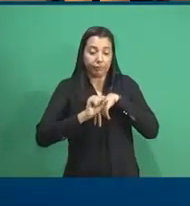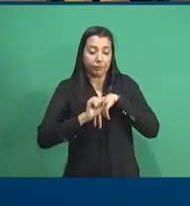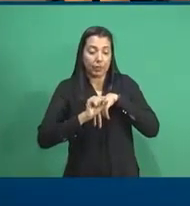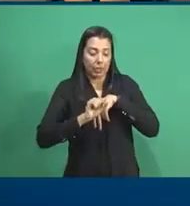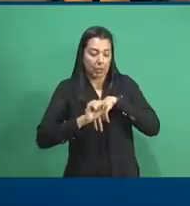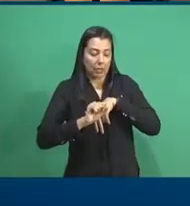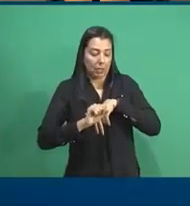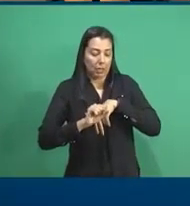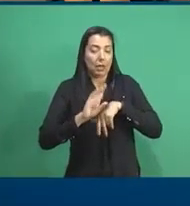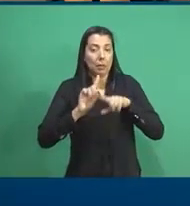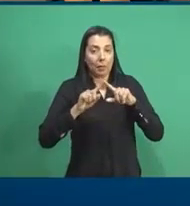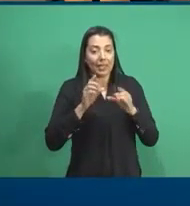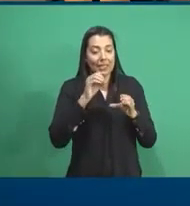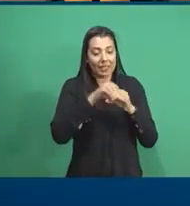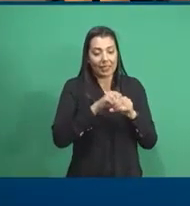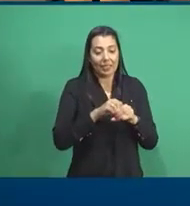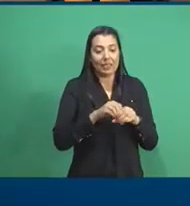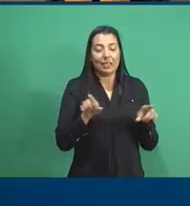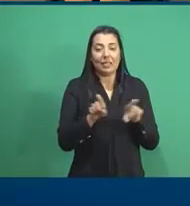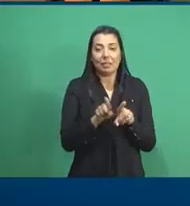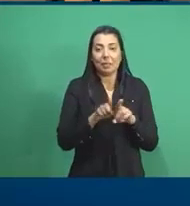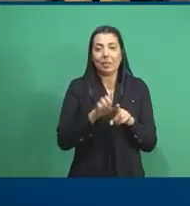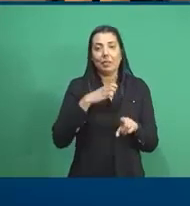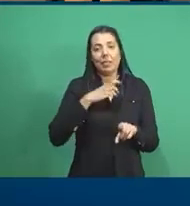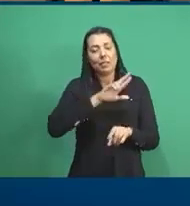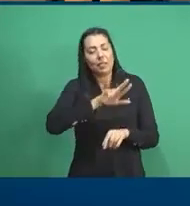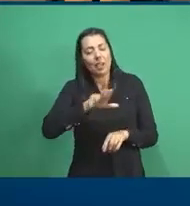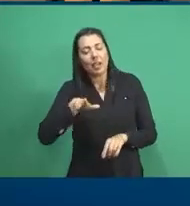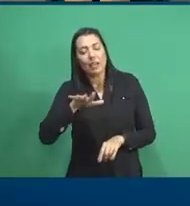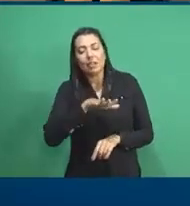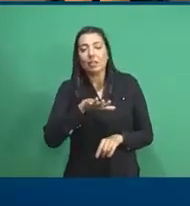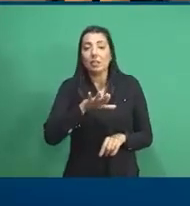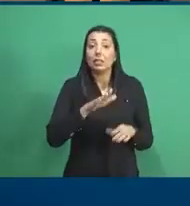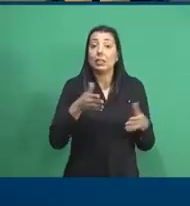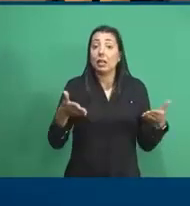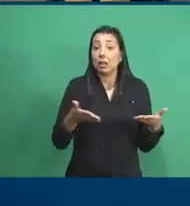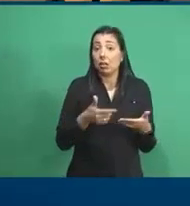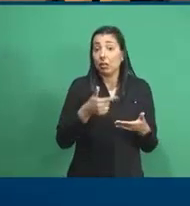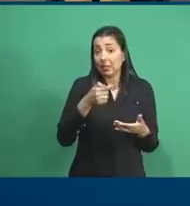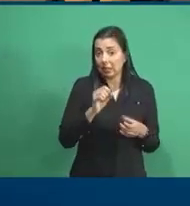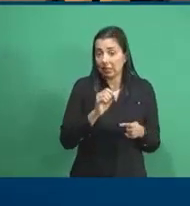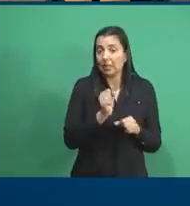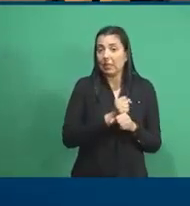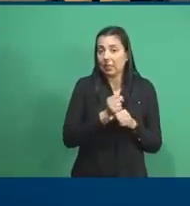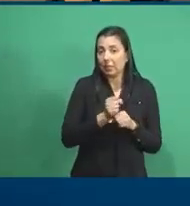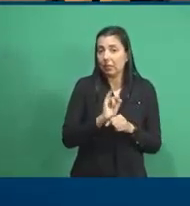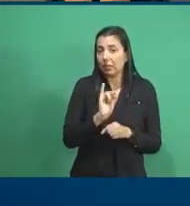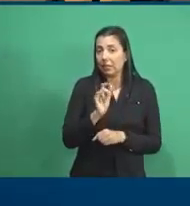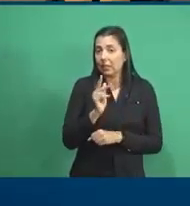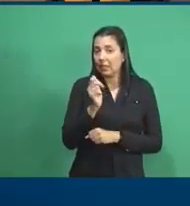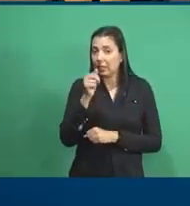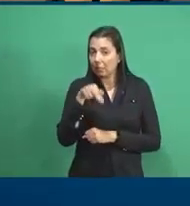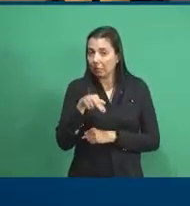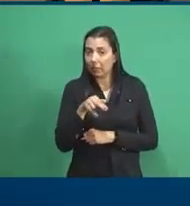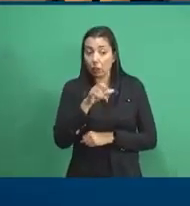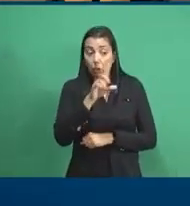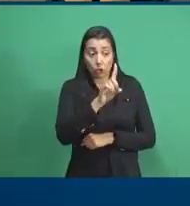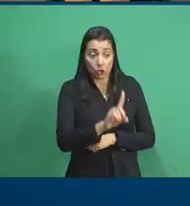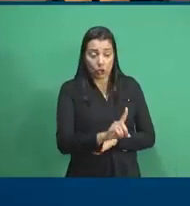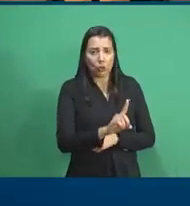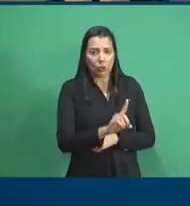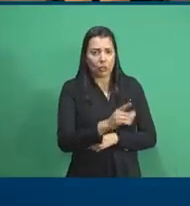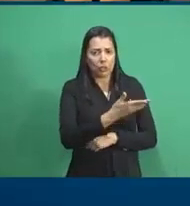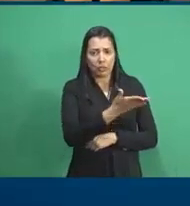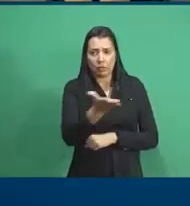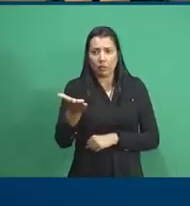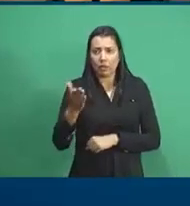Mas, dentro do bosque, nós temos diversas áreas. Agora, nos 70 anos do IMPA, os diretores, grande